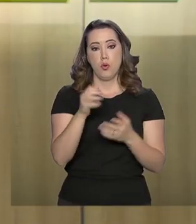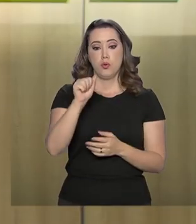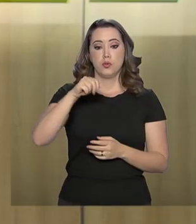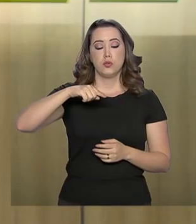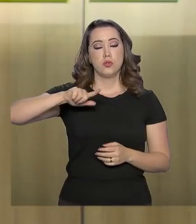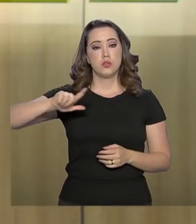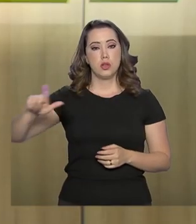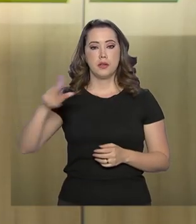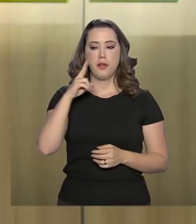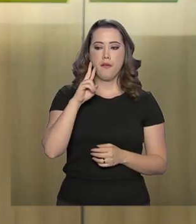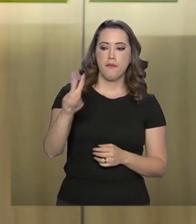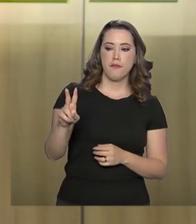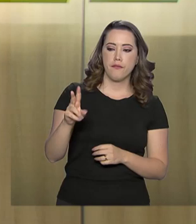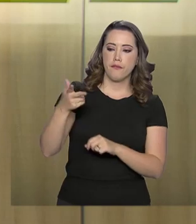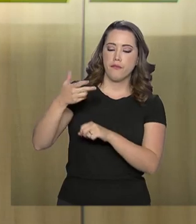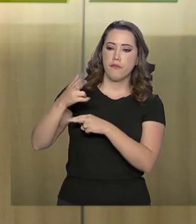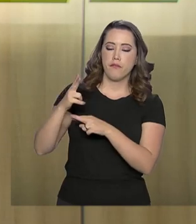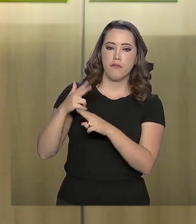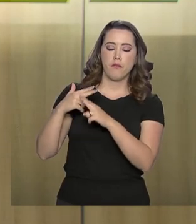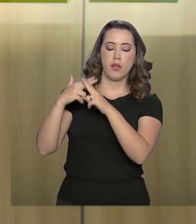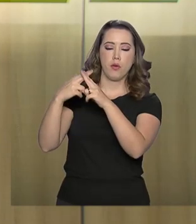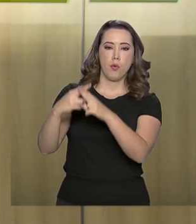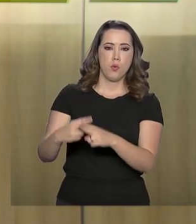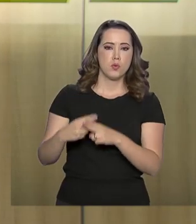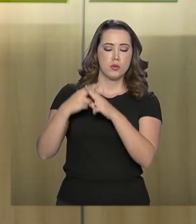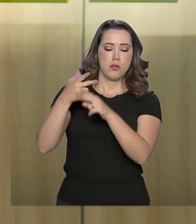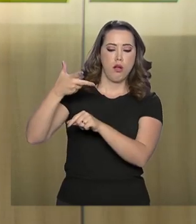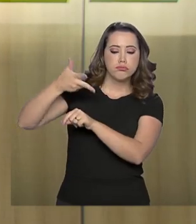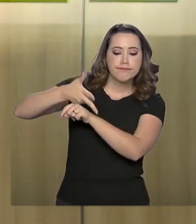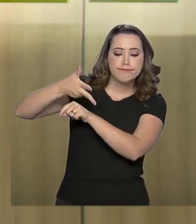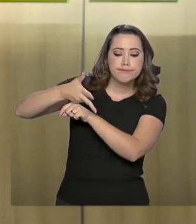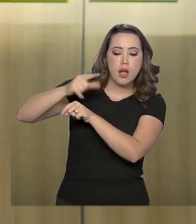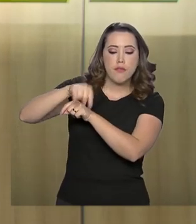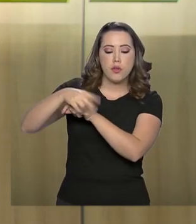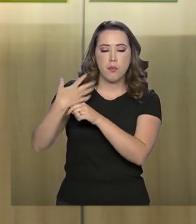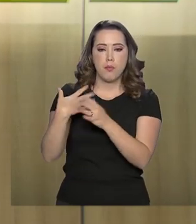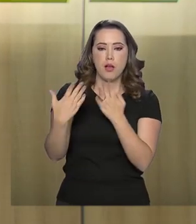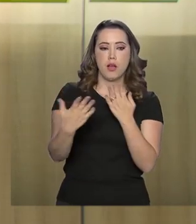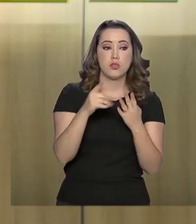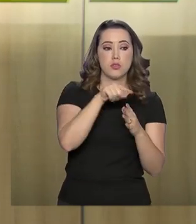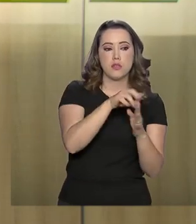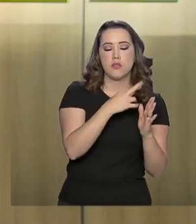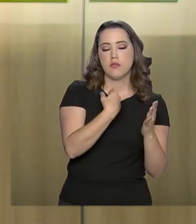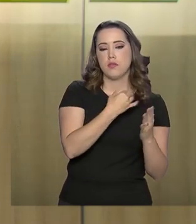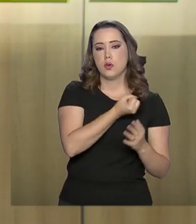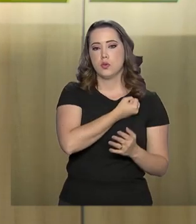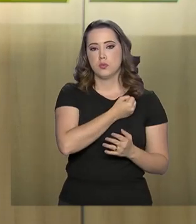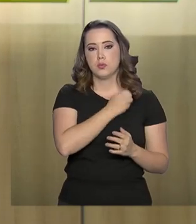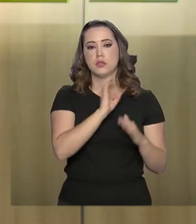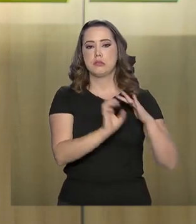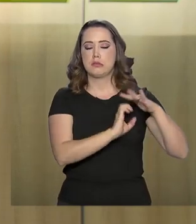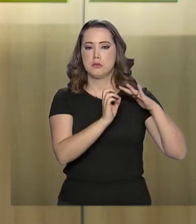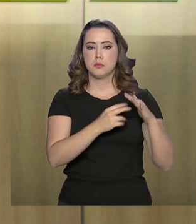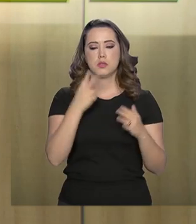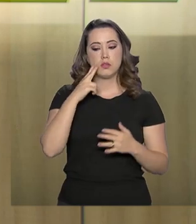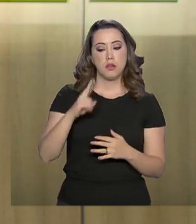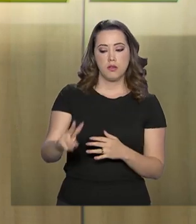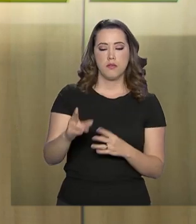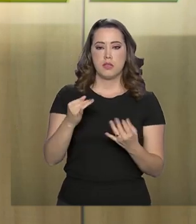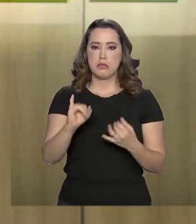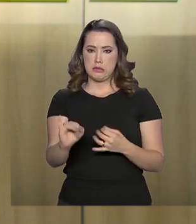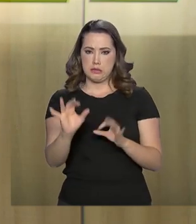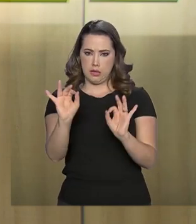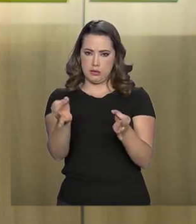satélite, avalia os registros das empresas, cruza as informações. E a partir daí, as empresas que estão com a sua